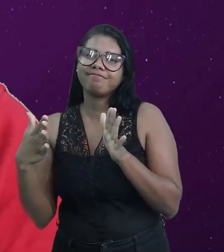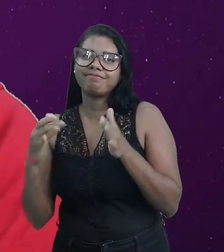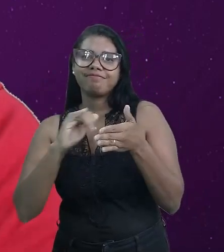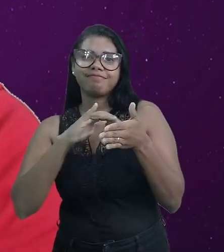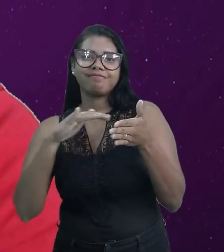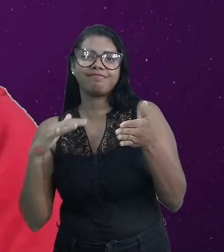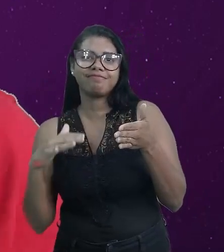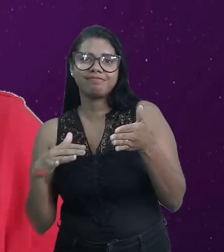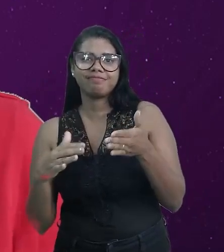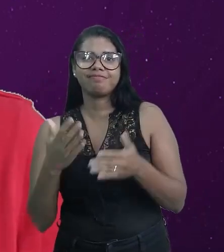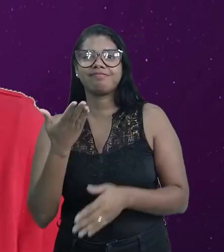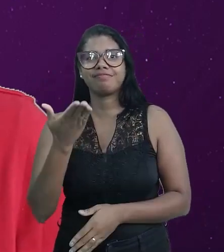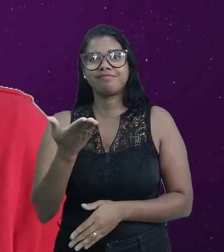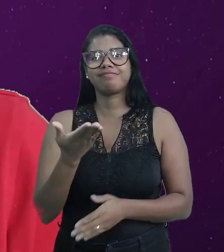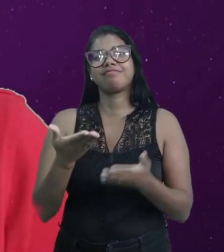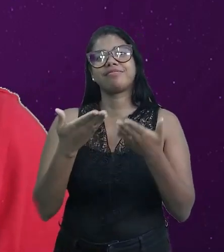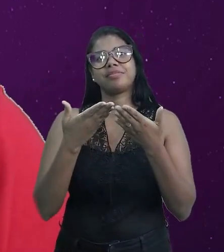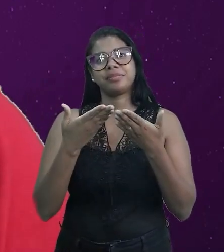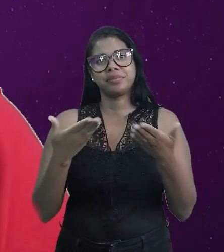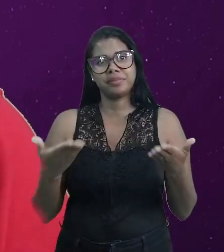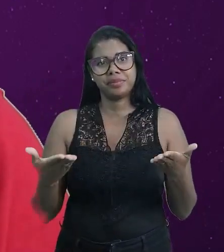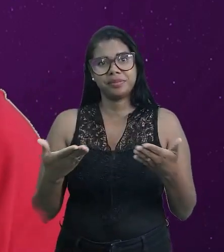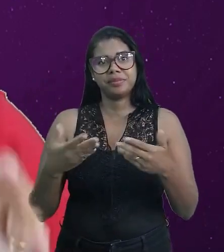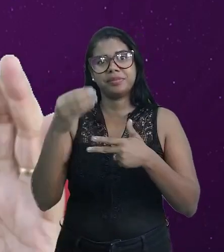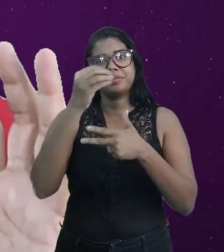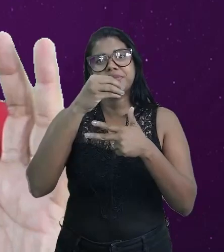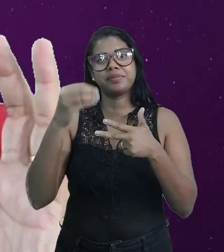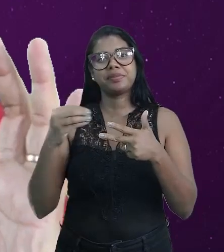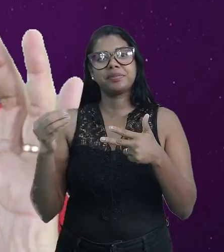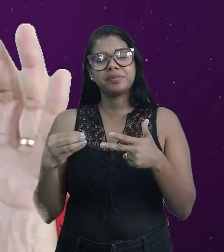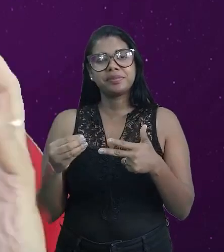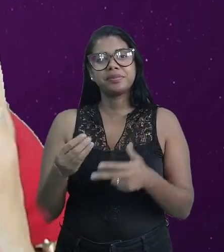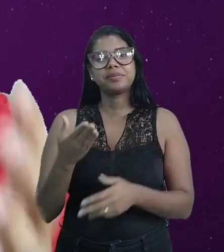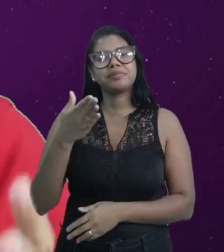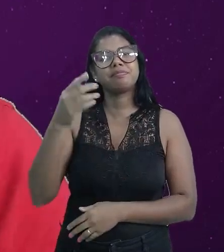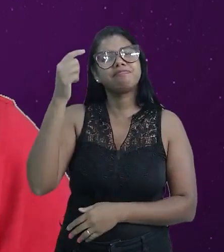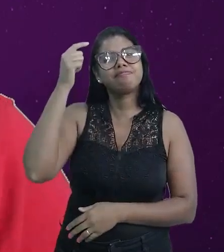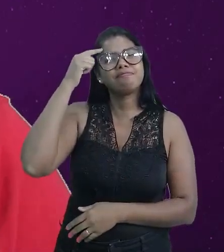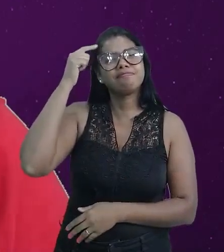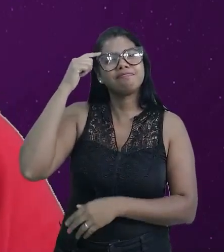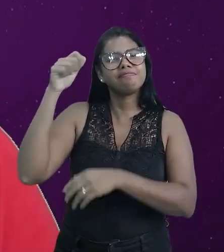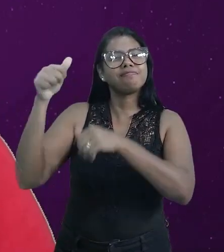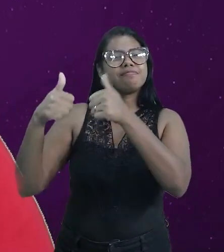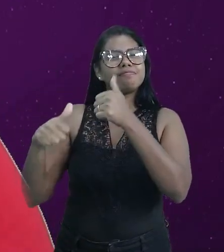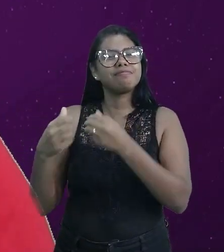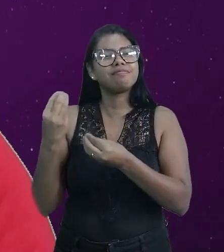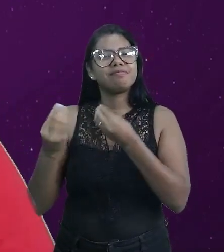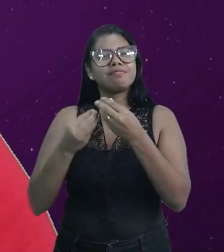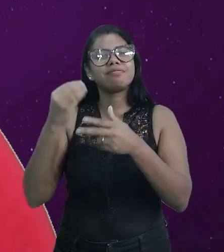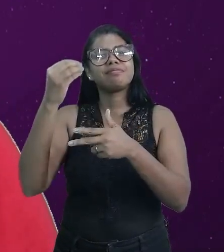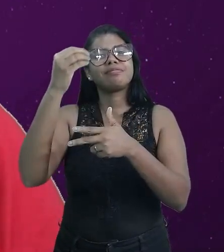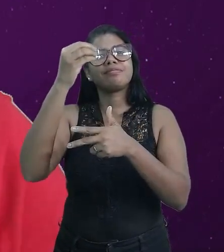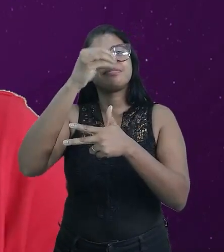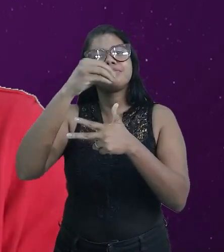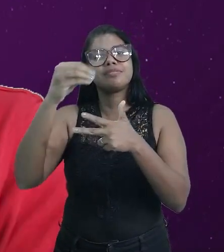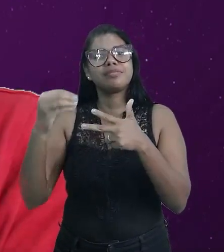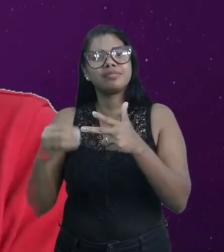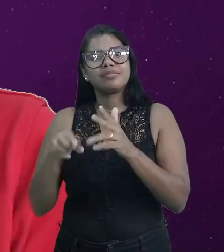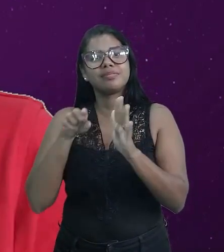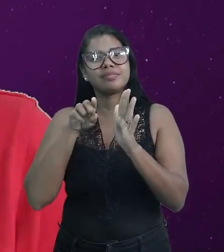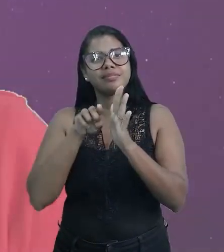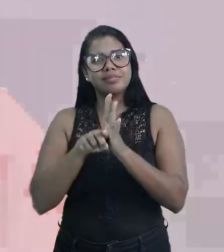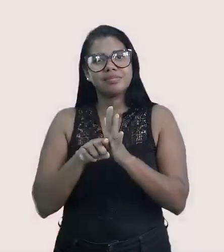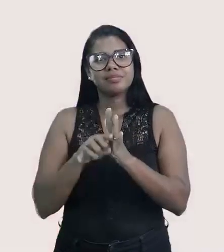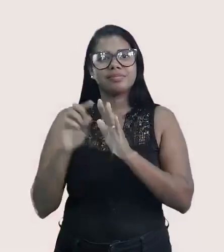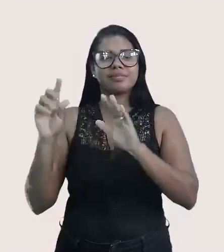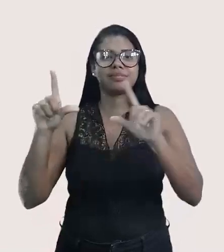te preparando para a prova do Exame Nacional do Ensino Médio, para fazer você pensar como o Enem. Sem mais delongas, vamos lá